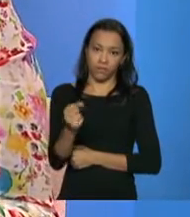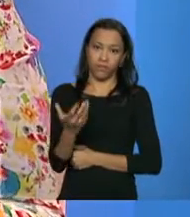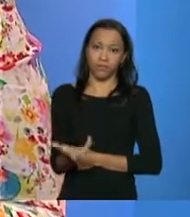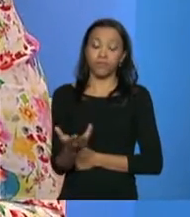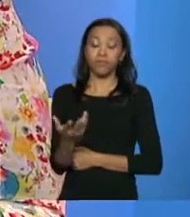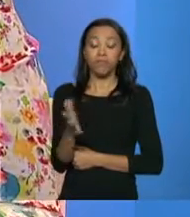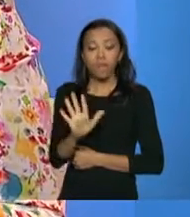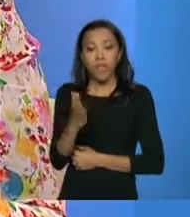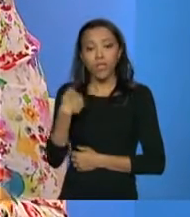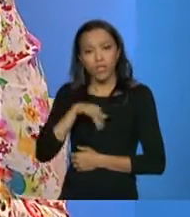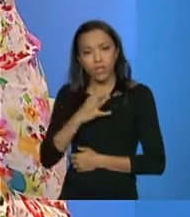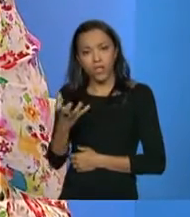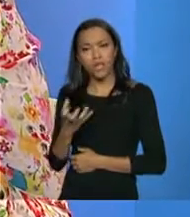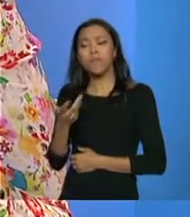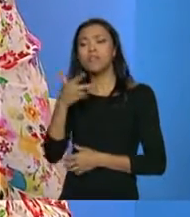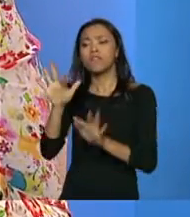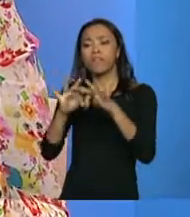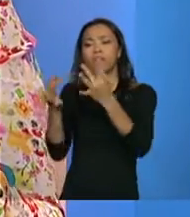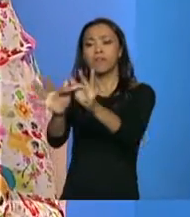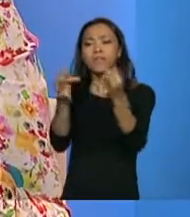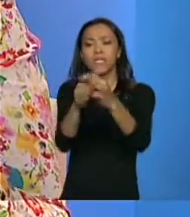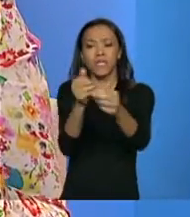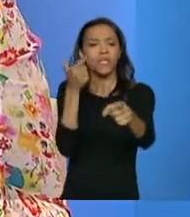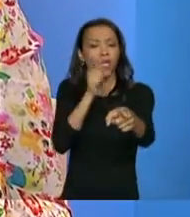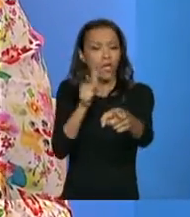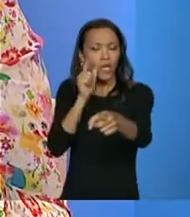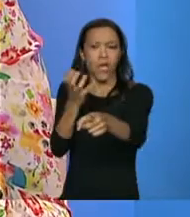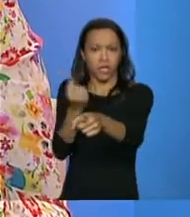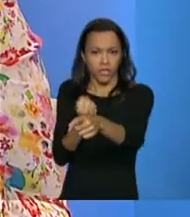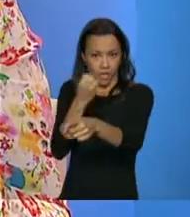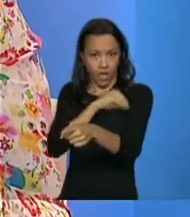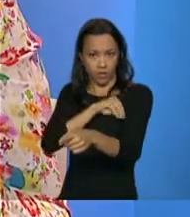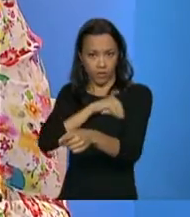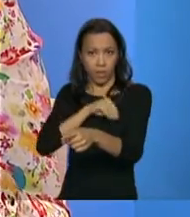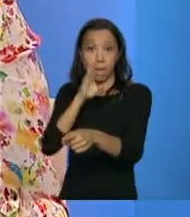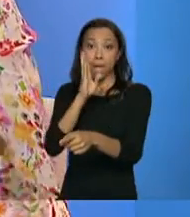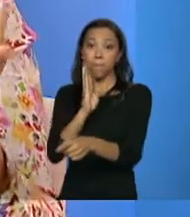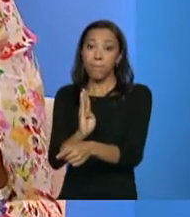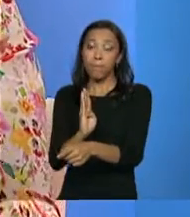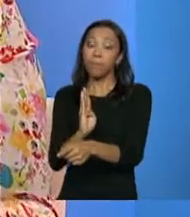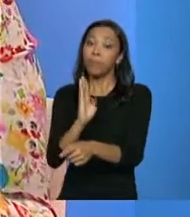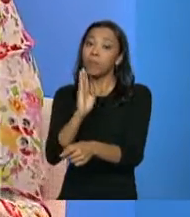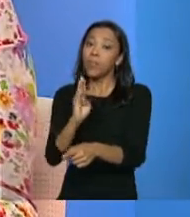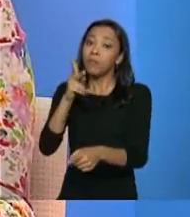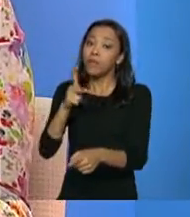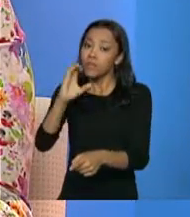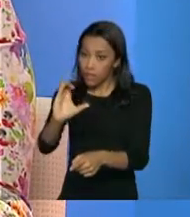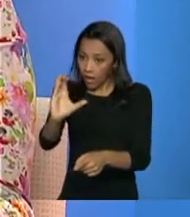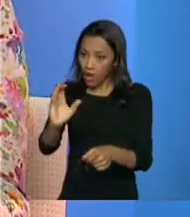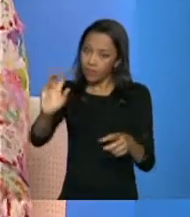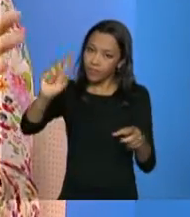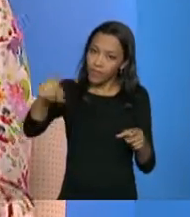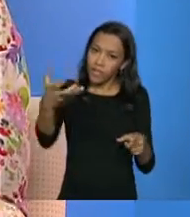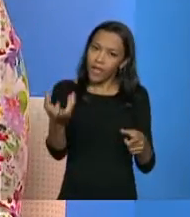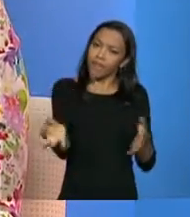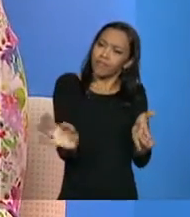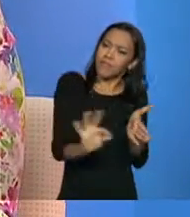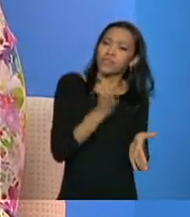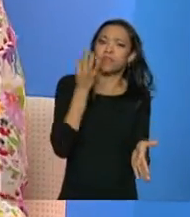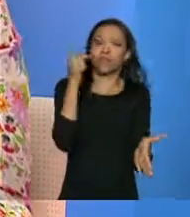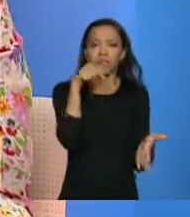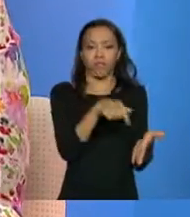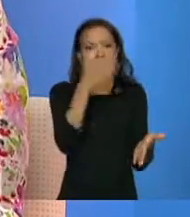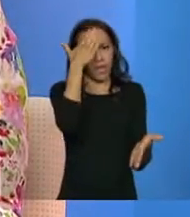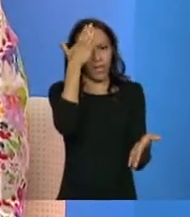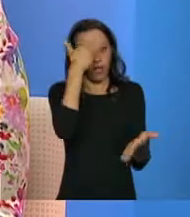Ou seja, as famílias beneficiárias do BPC, do LOAS, justamente para poder, como eu disse, a Assistência Social, grande instrumento dela